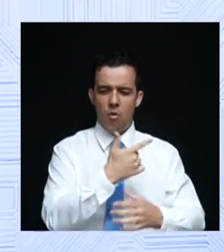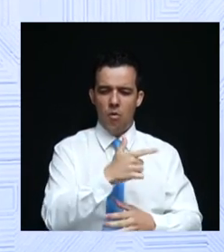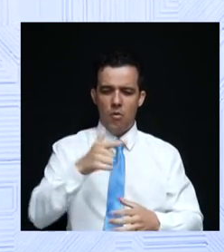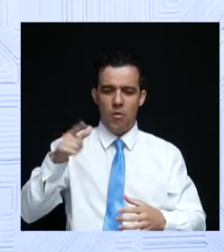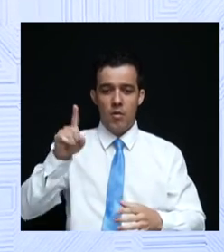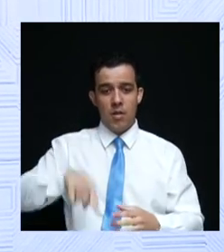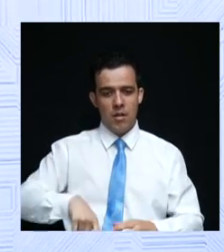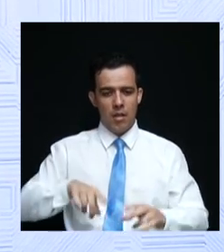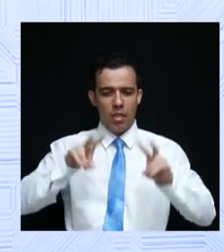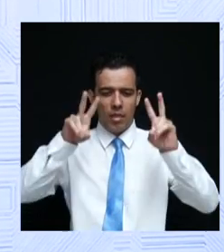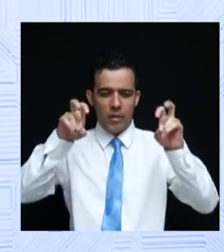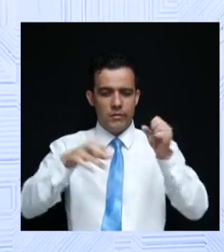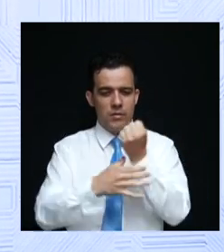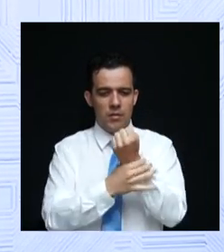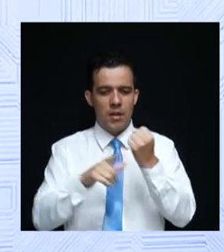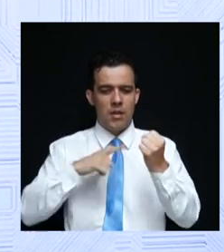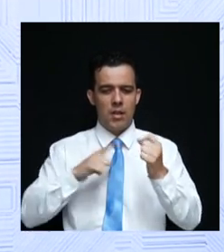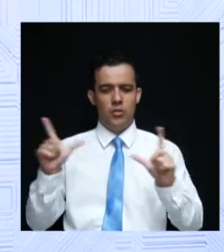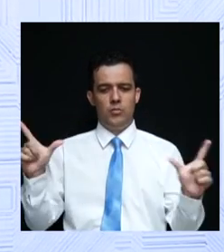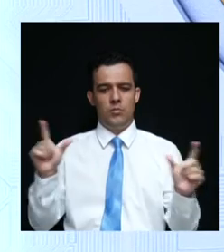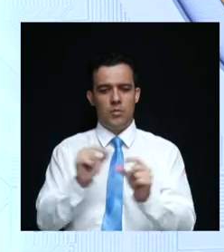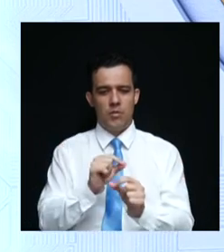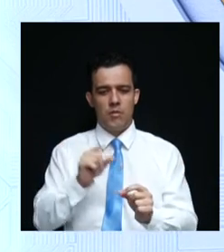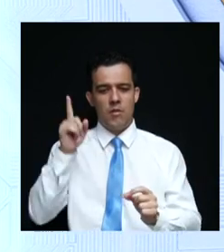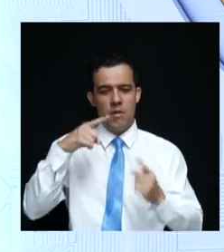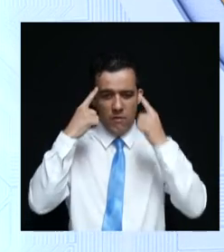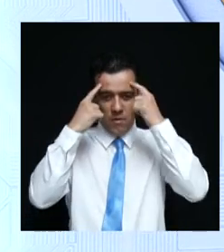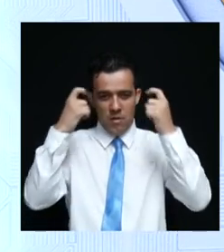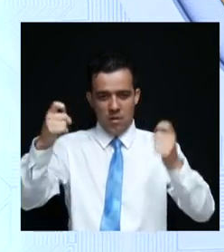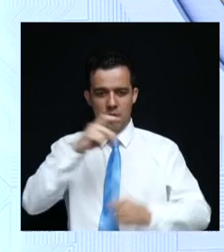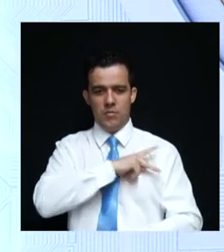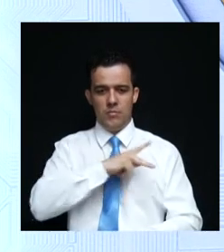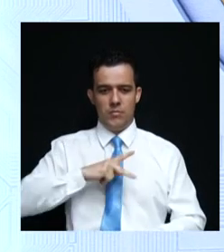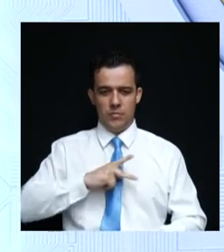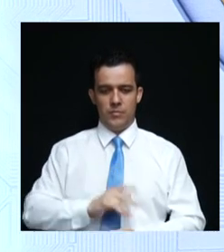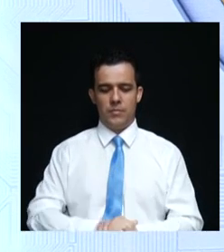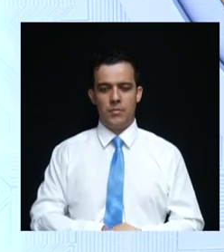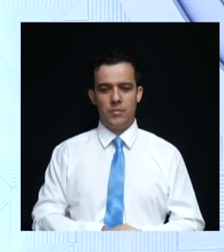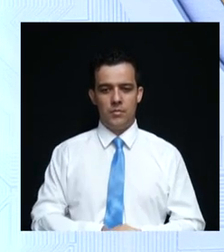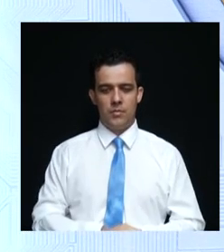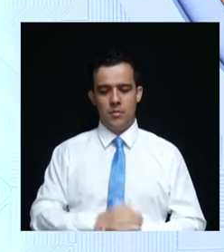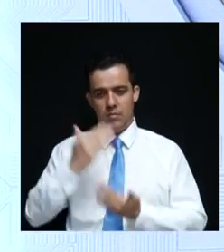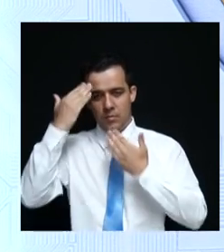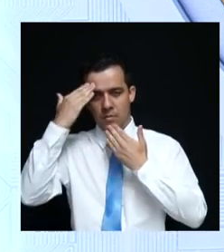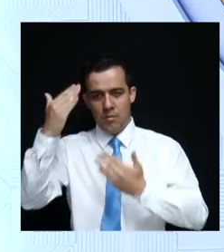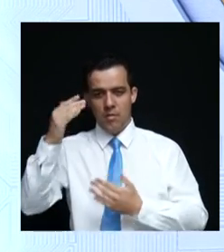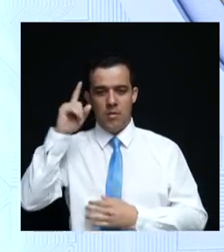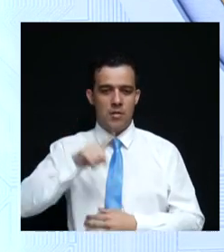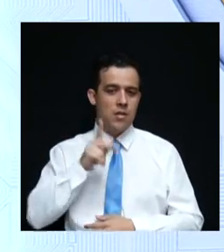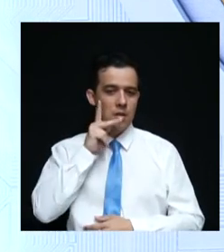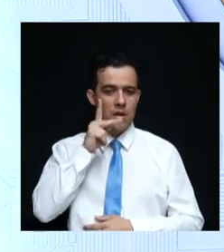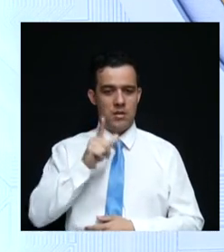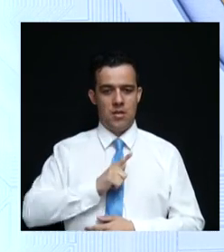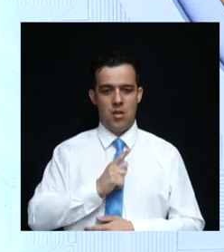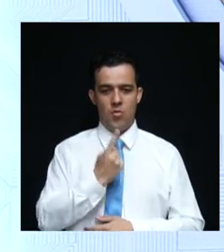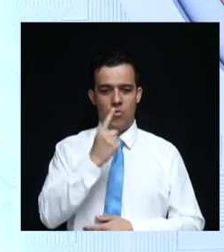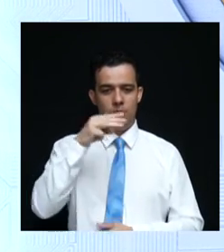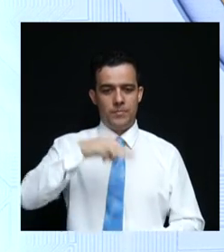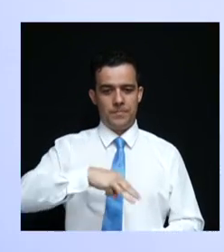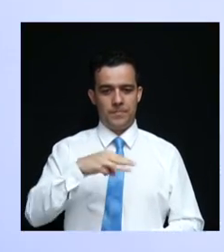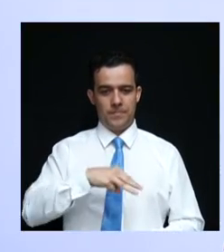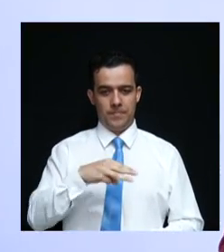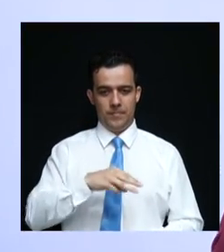referência na diminuição dos indicadores de violência pública. Obrigado, candidato. Candidata Kátia Maria, a senhora tem um minuto.